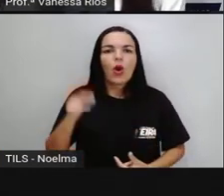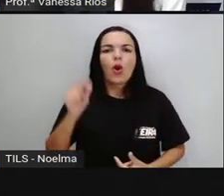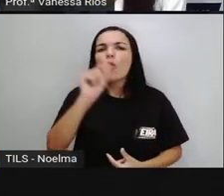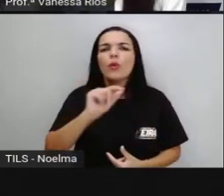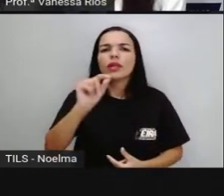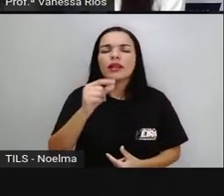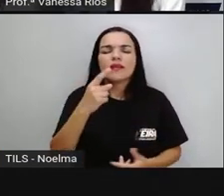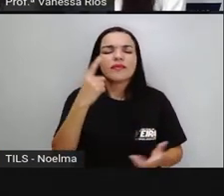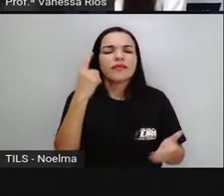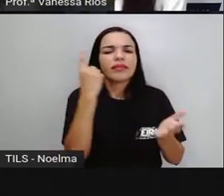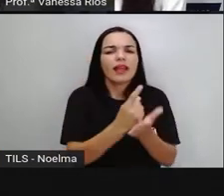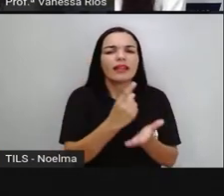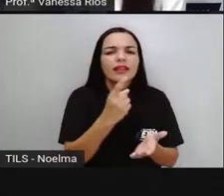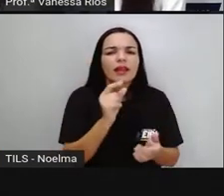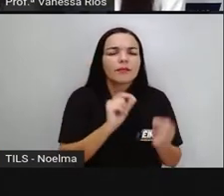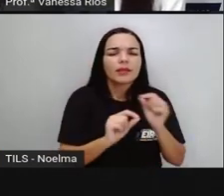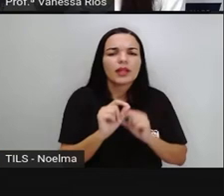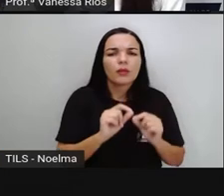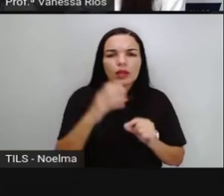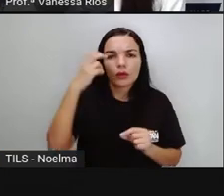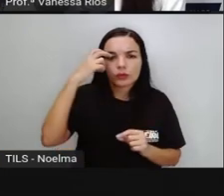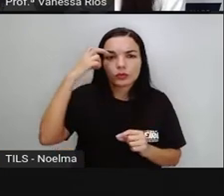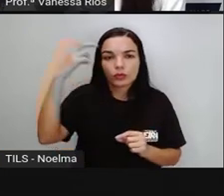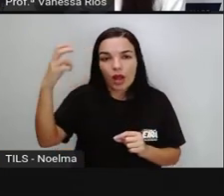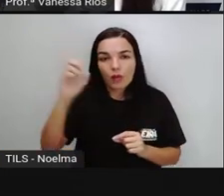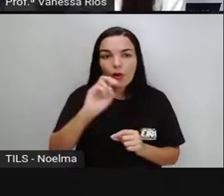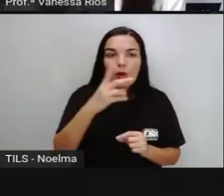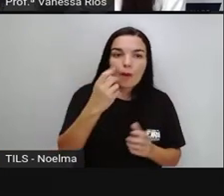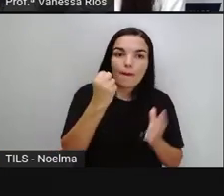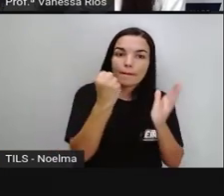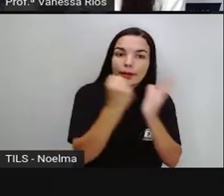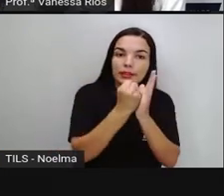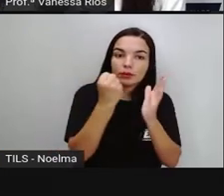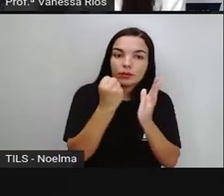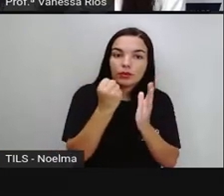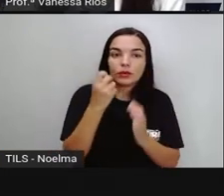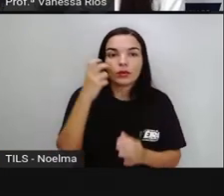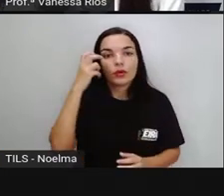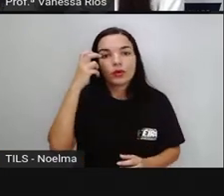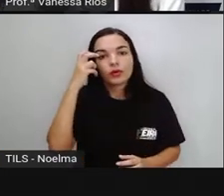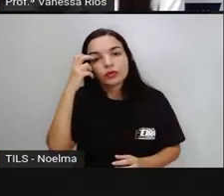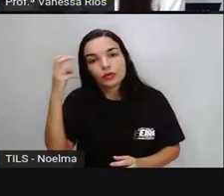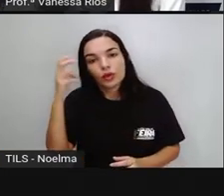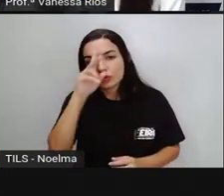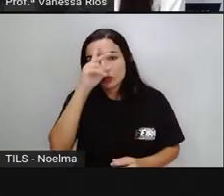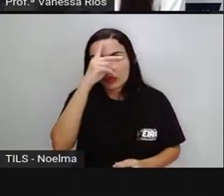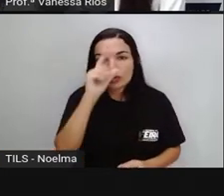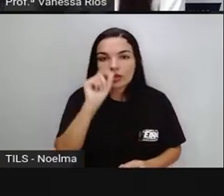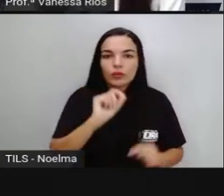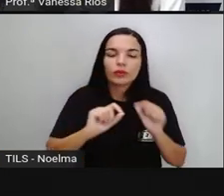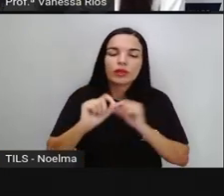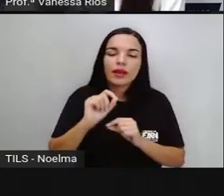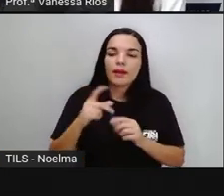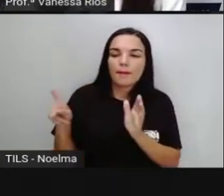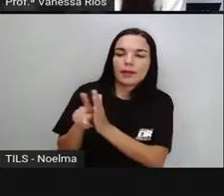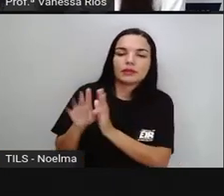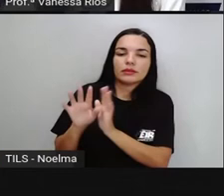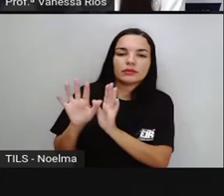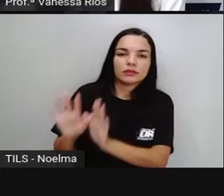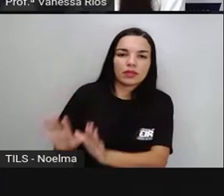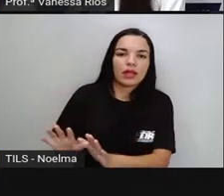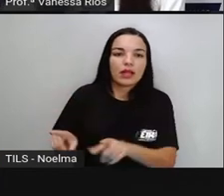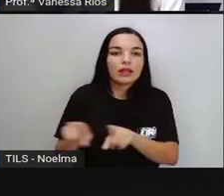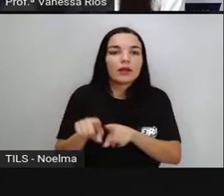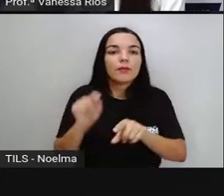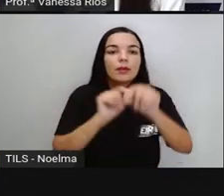histórica. E aí o Instituto do Patrimônio Histórico e Artístico Nacional, o IPHAN, é uma